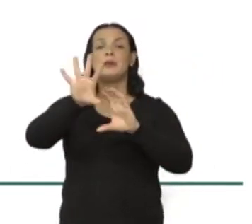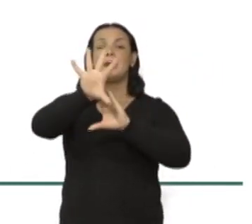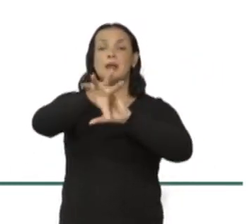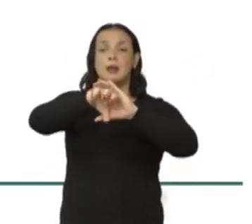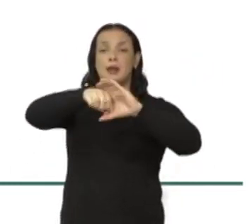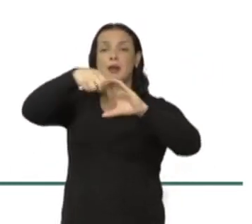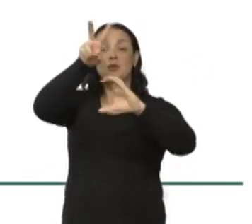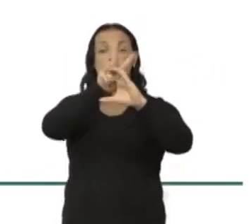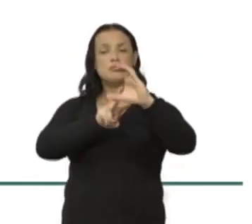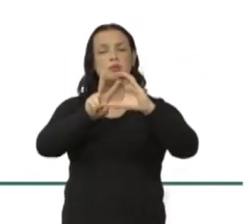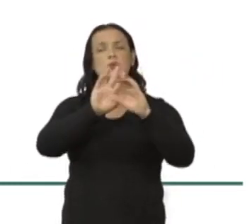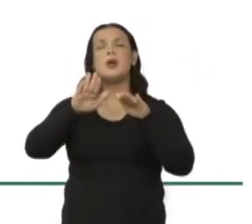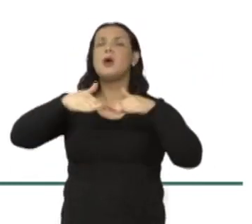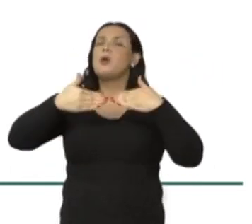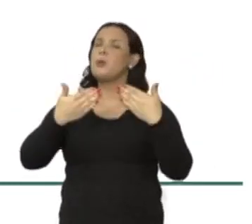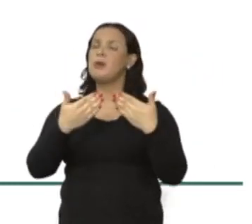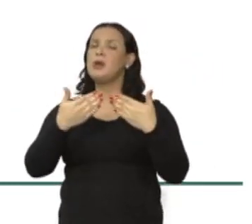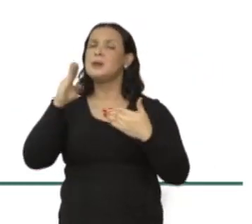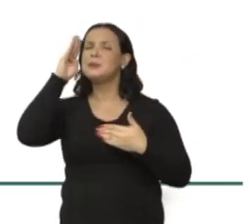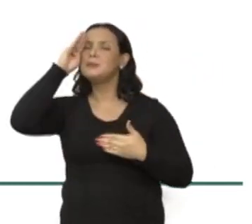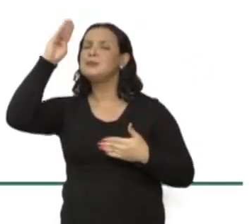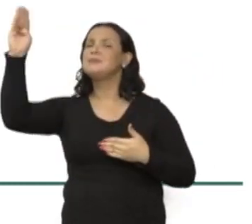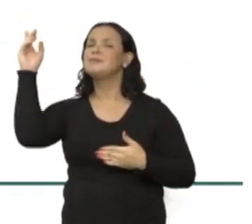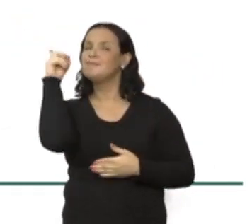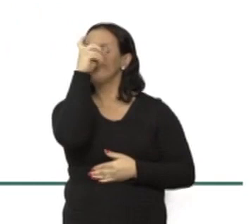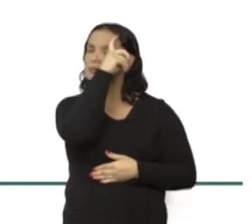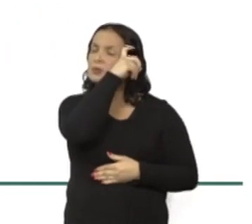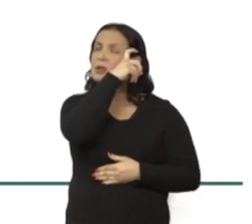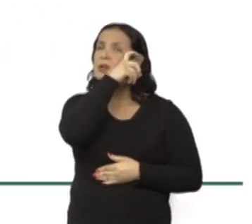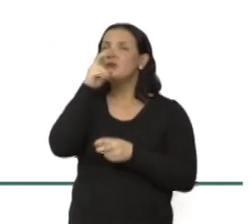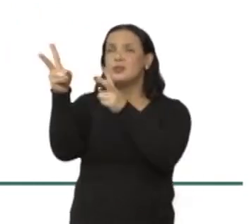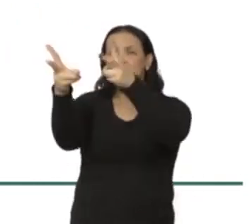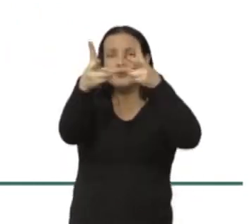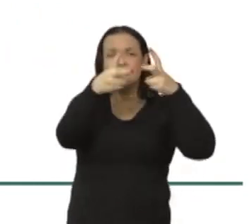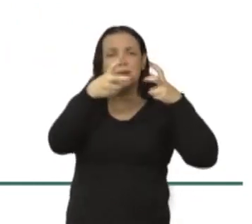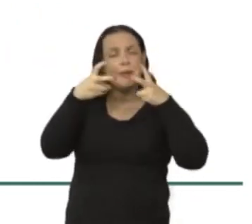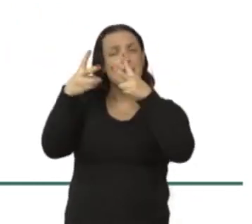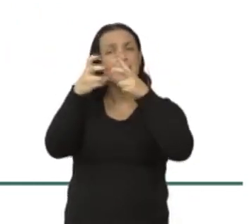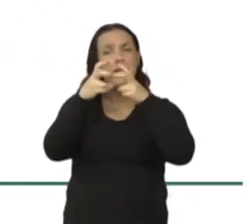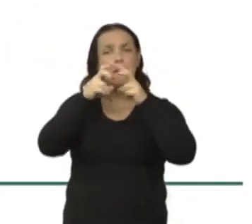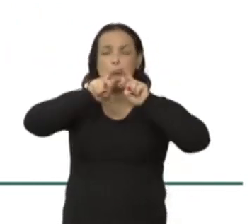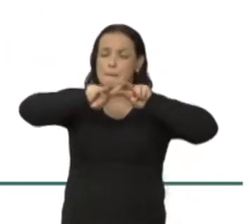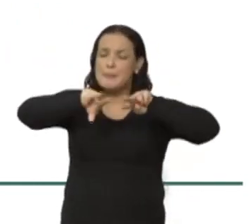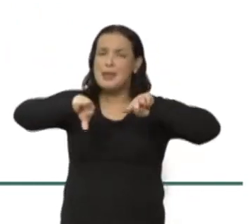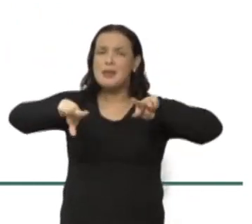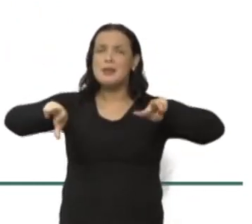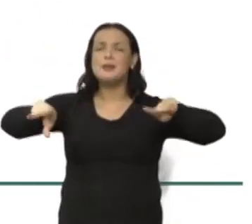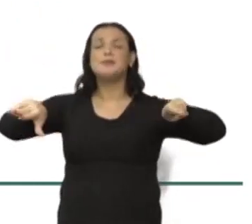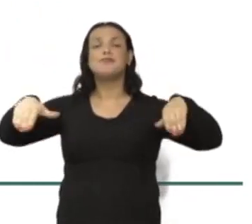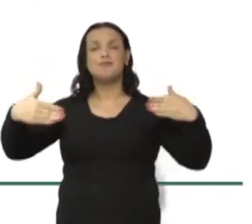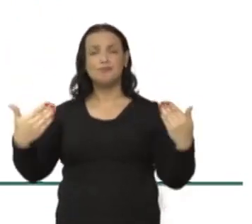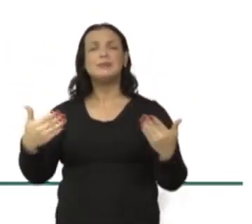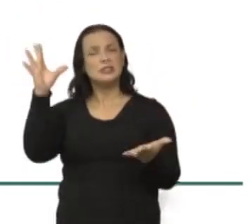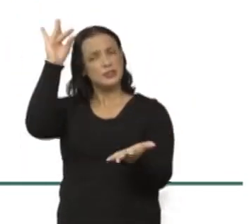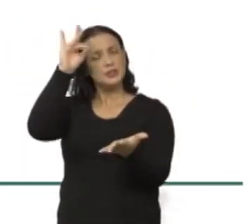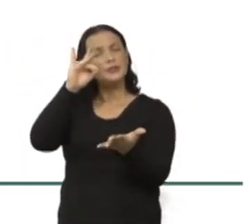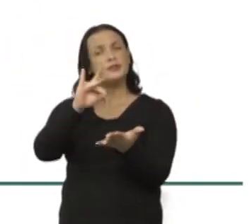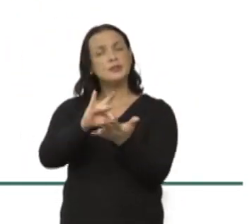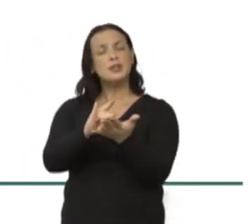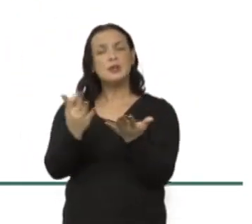quais são as principais dificuldades que você vê para essa diversidade de fato ser